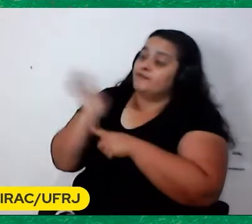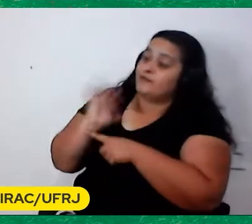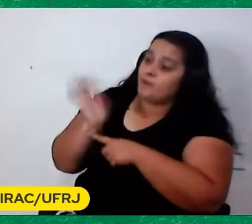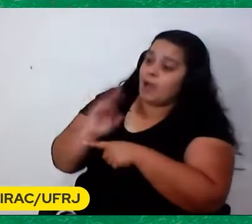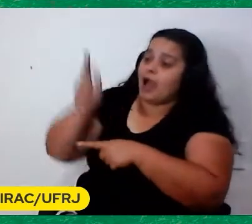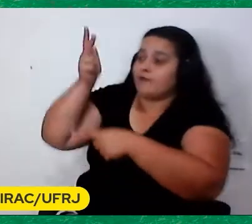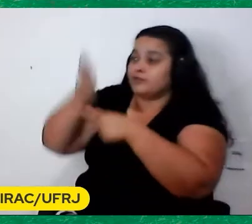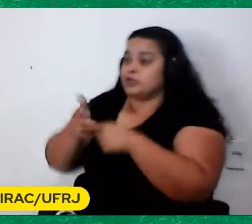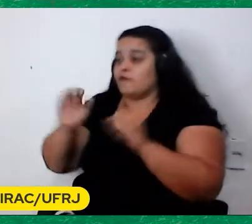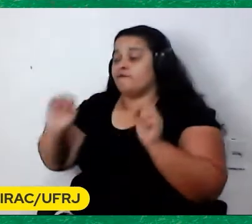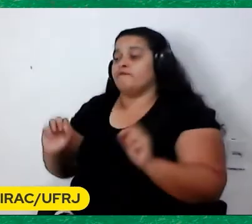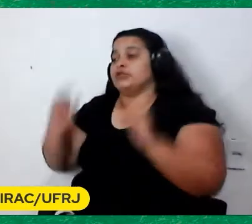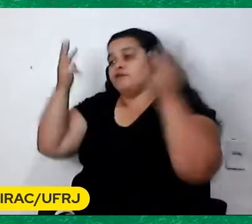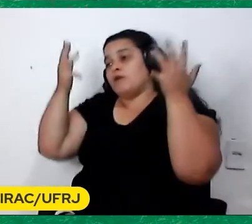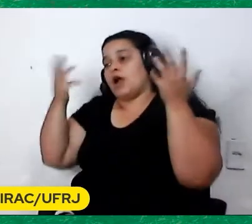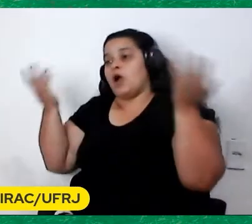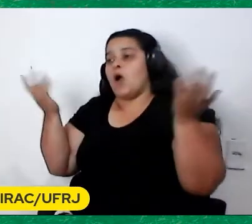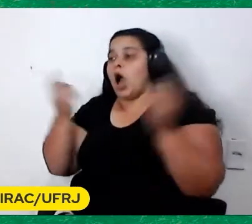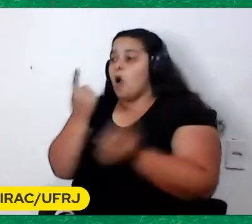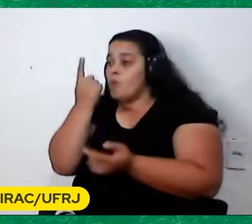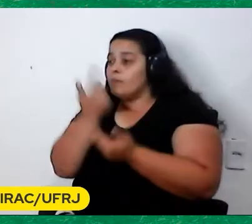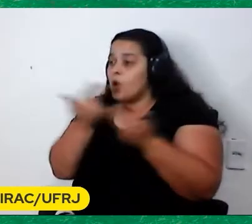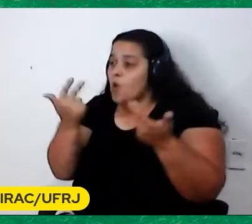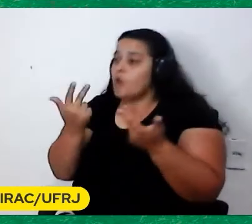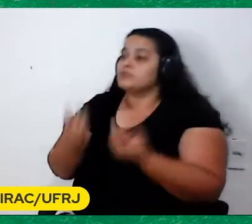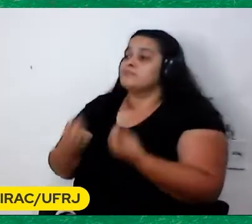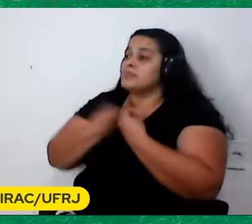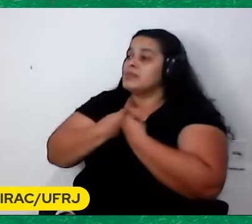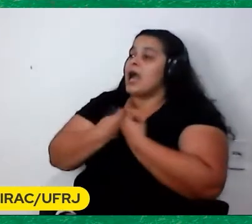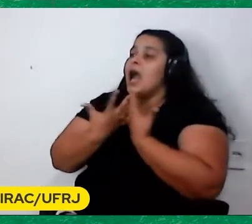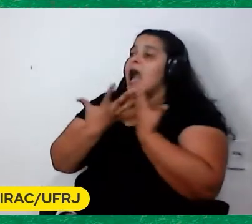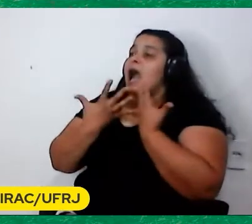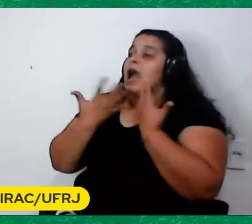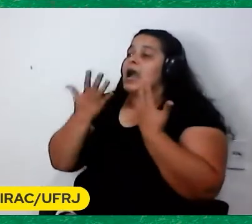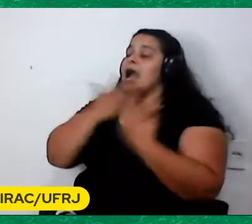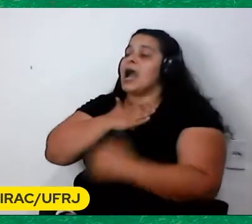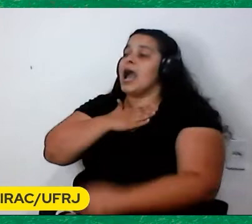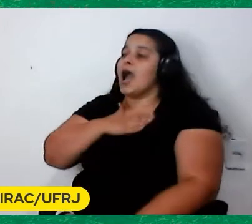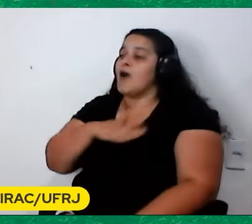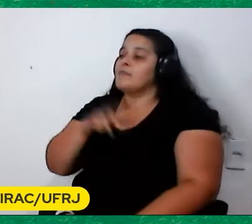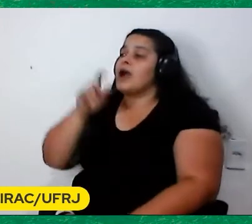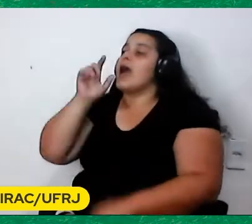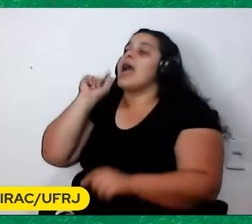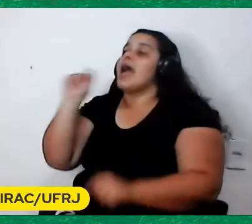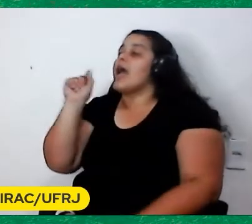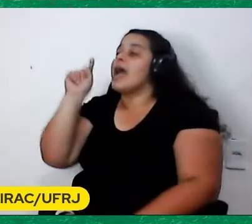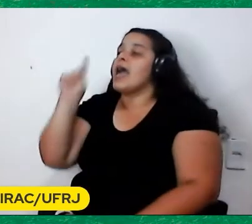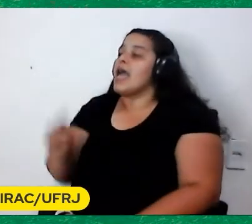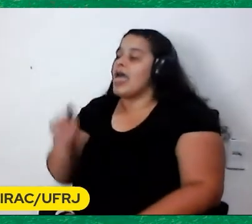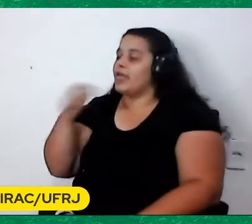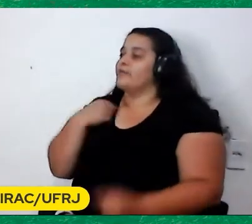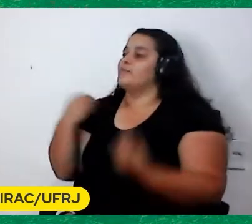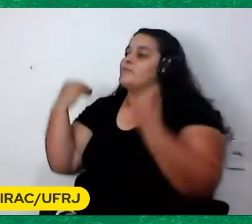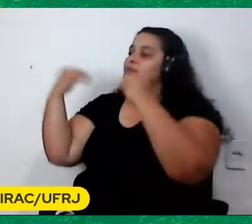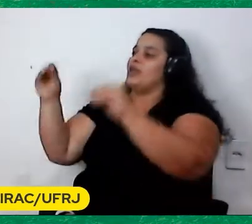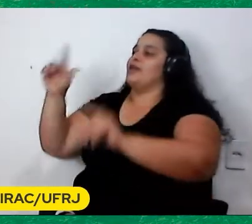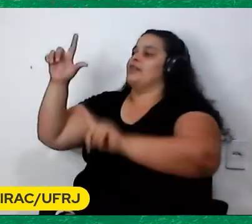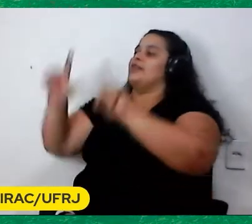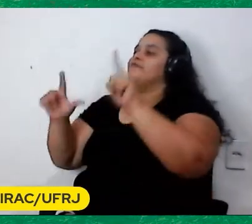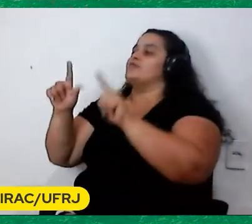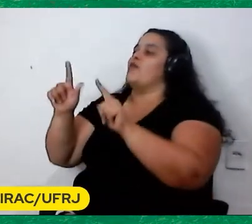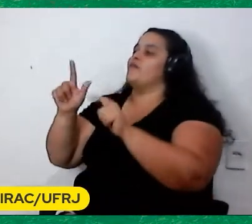Ia para algum lugar E a única coisa Que me acalmava Era colocar Na televisão Um jogo de futebol